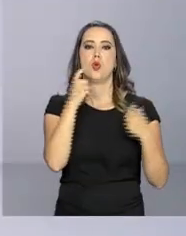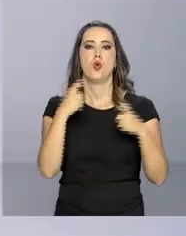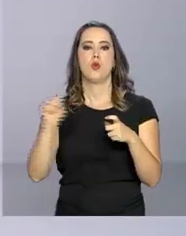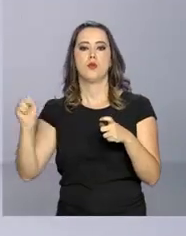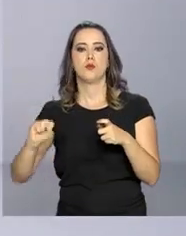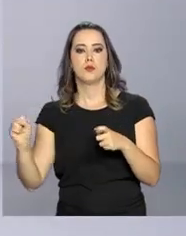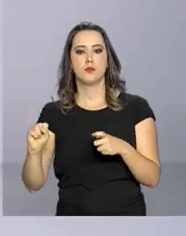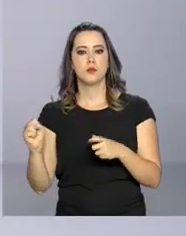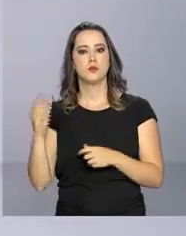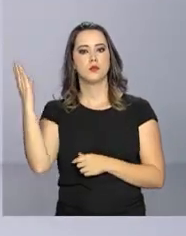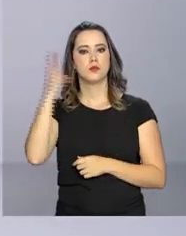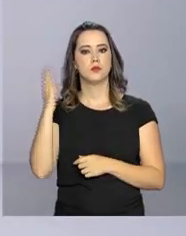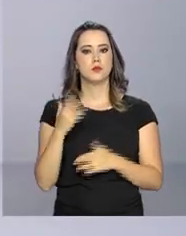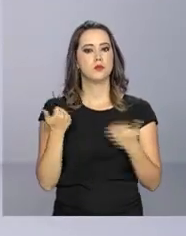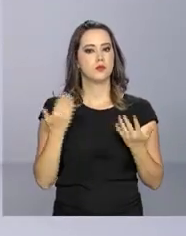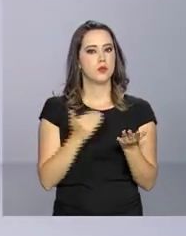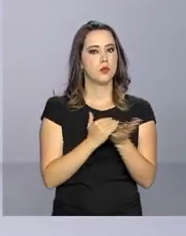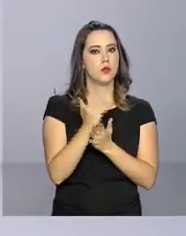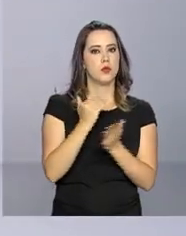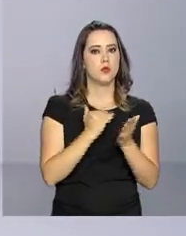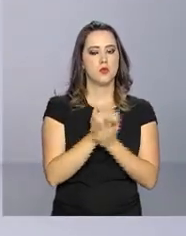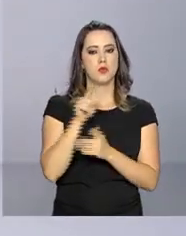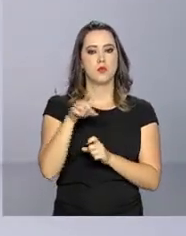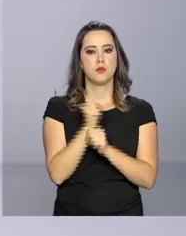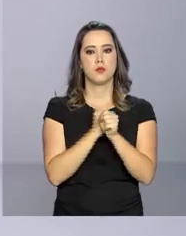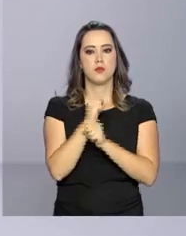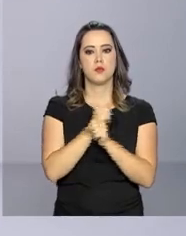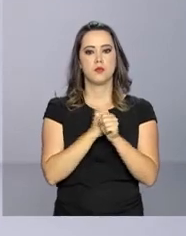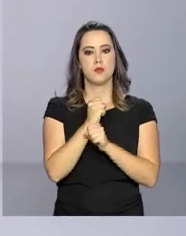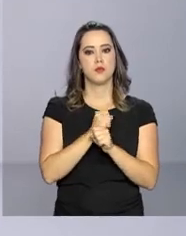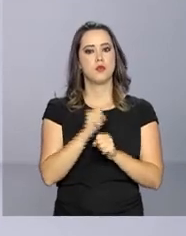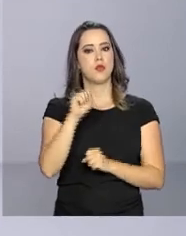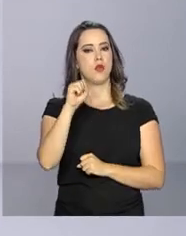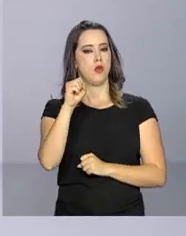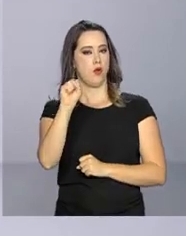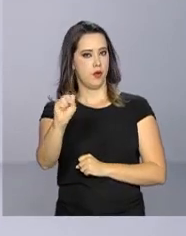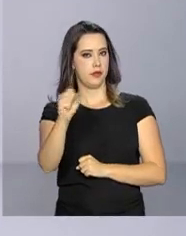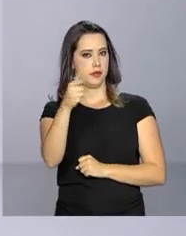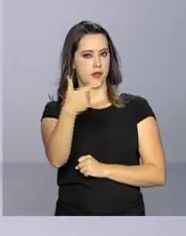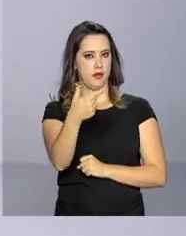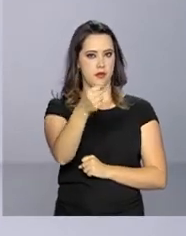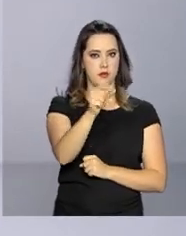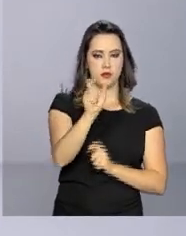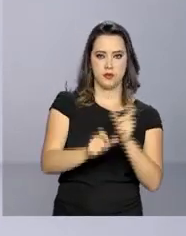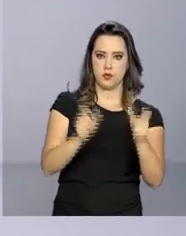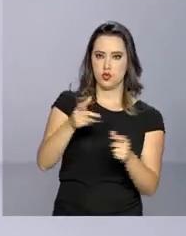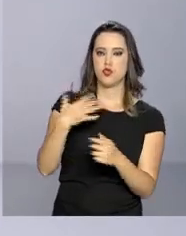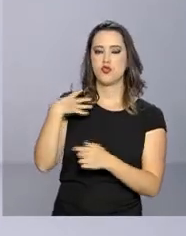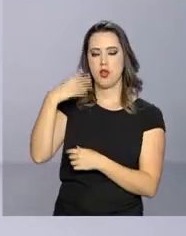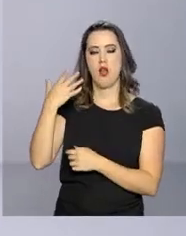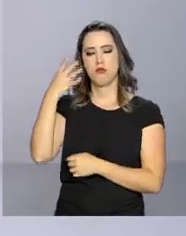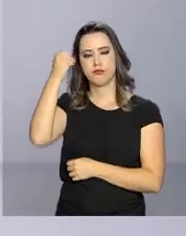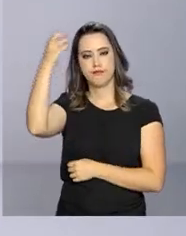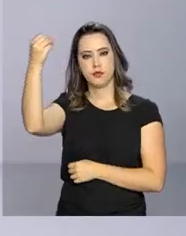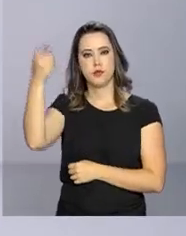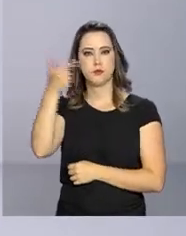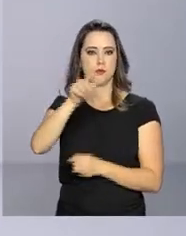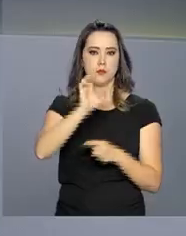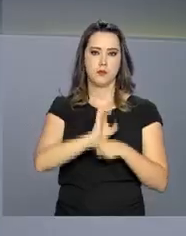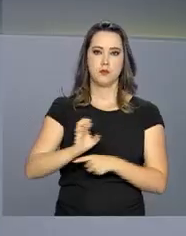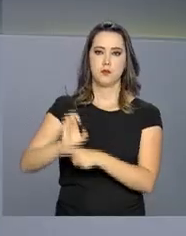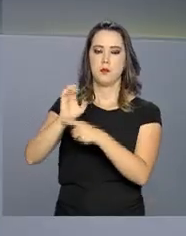região sul do Brasil. Desde o início deste ano, 820 pessoas já passaram por esse processo.